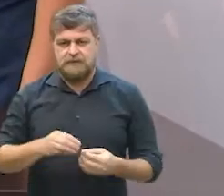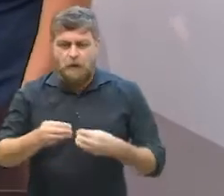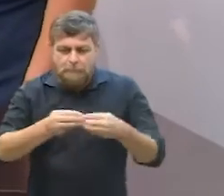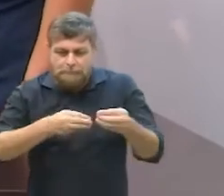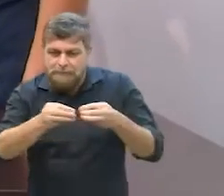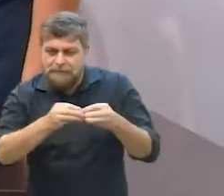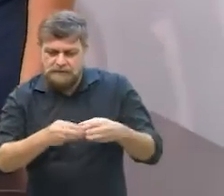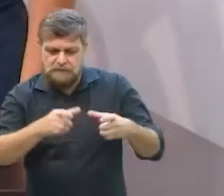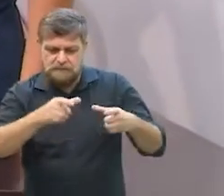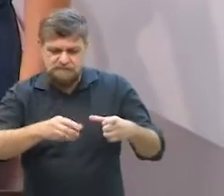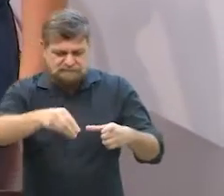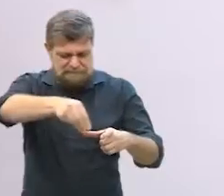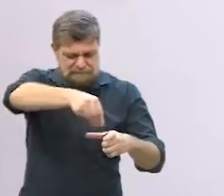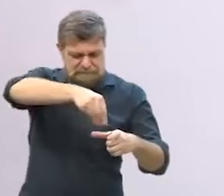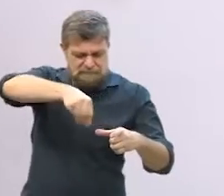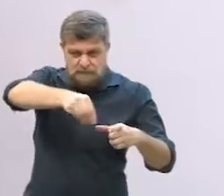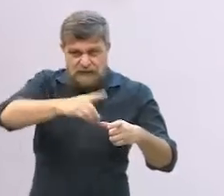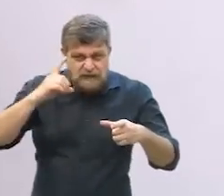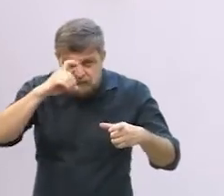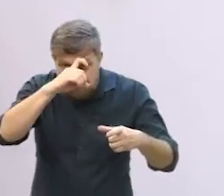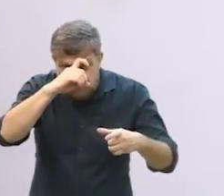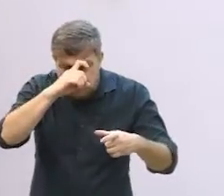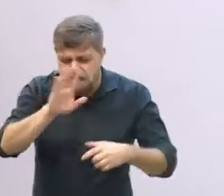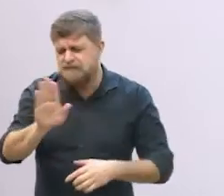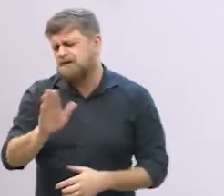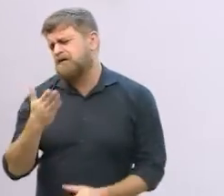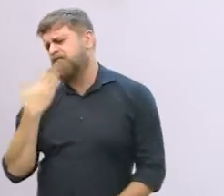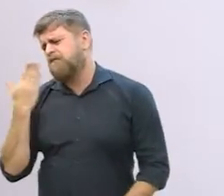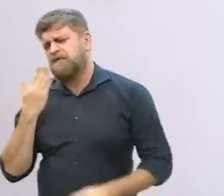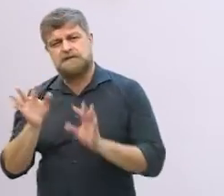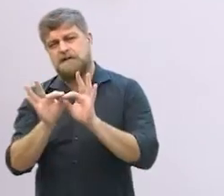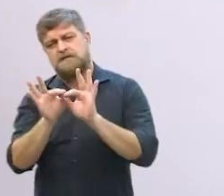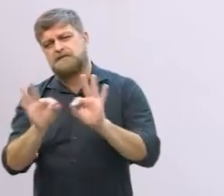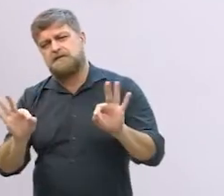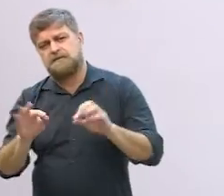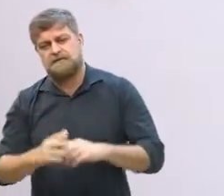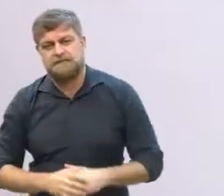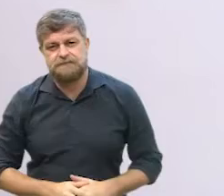sim é difícil trabalhar com essa forminha não é bem simples